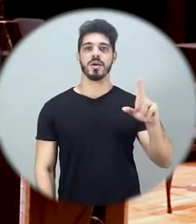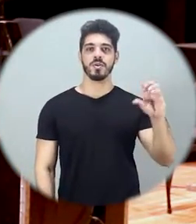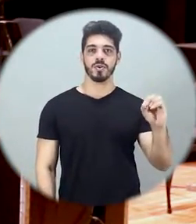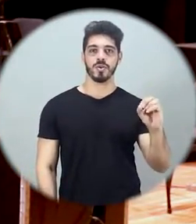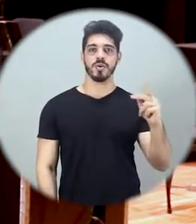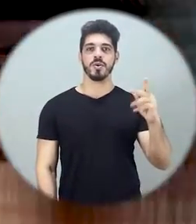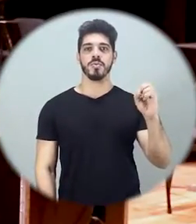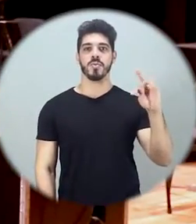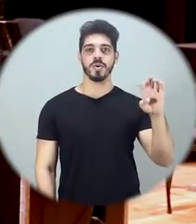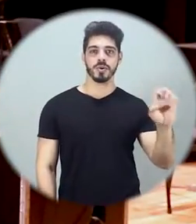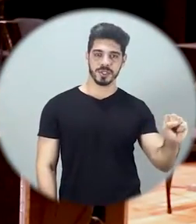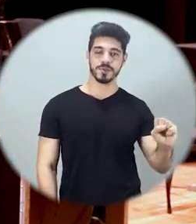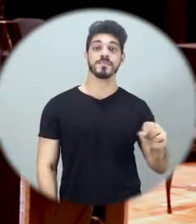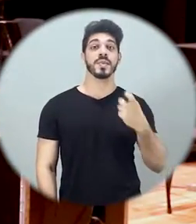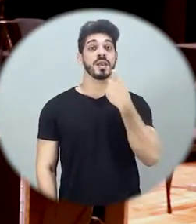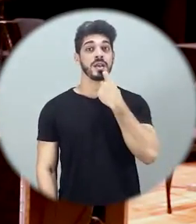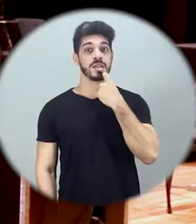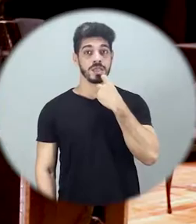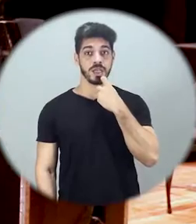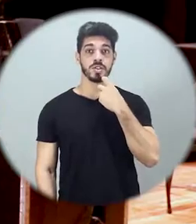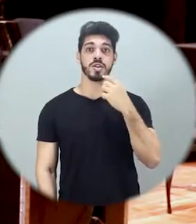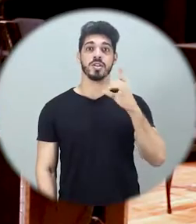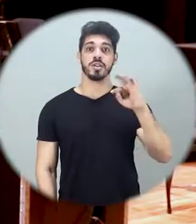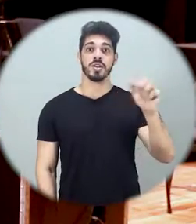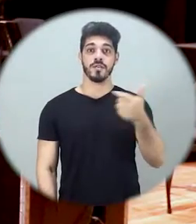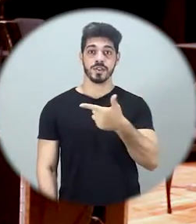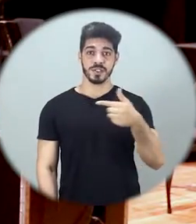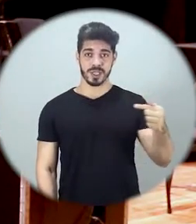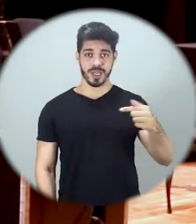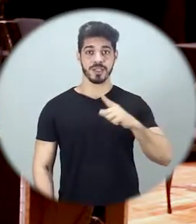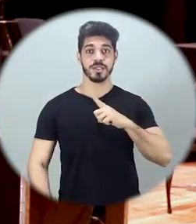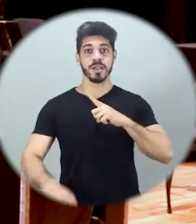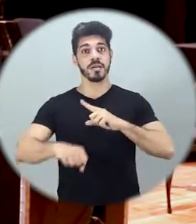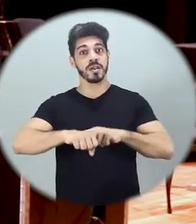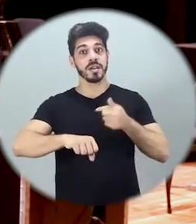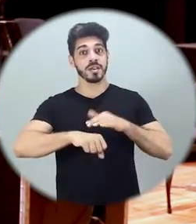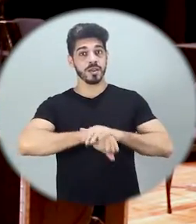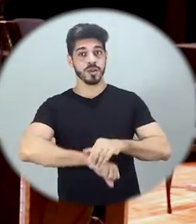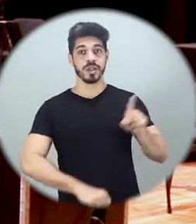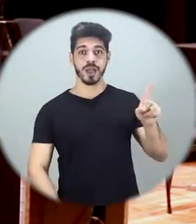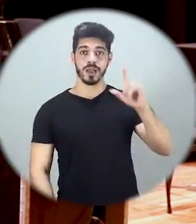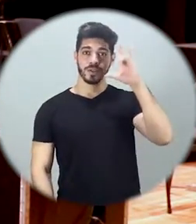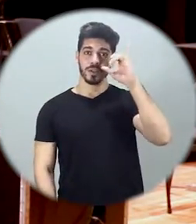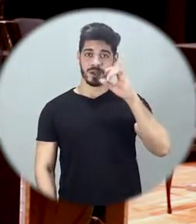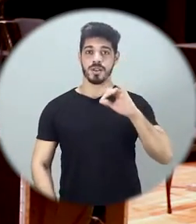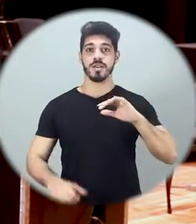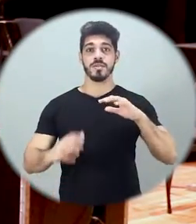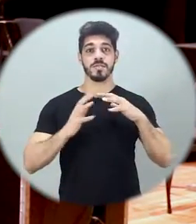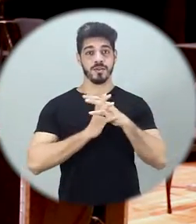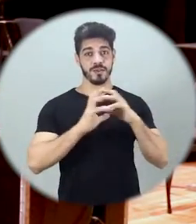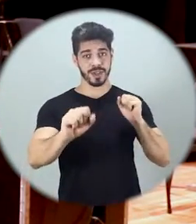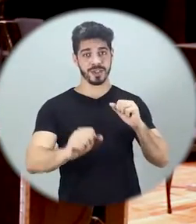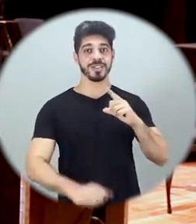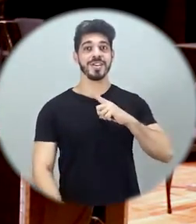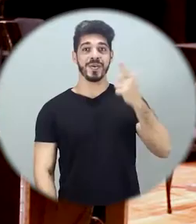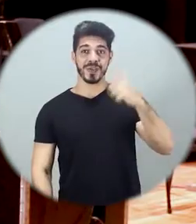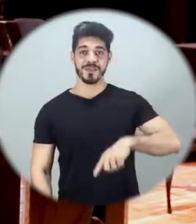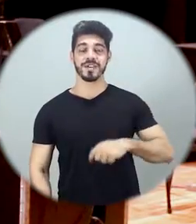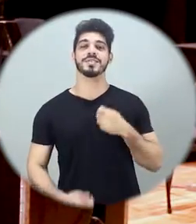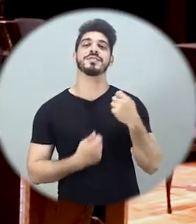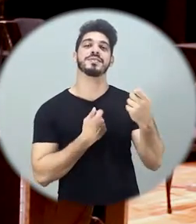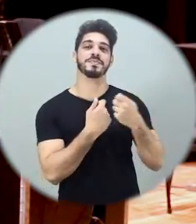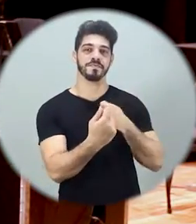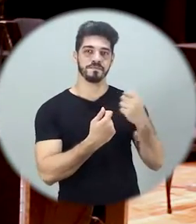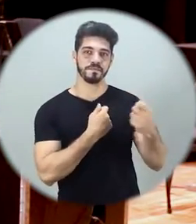Paulo Potts. Na sexta-feira, dia 27, às 7 da noite, no Instagram da FUNESC, tem mais uma edição